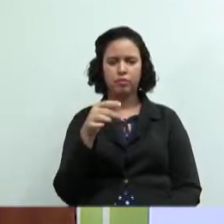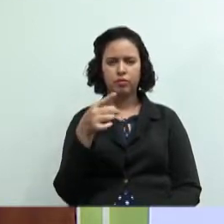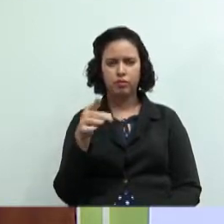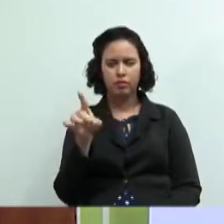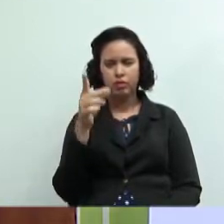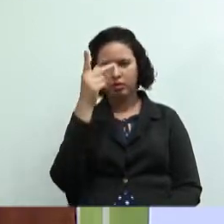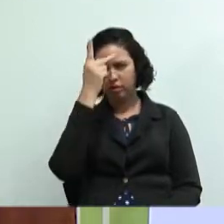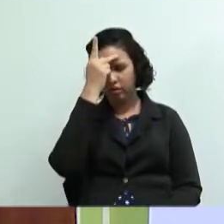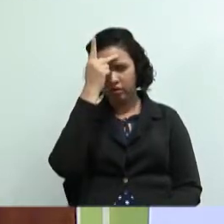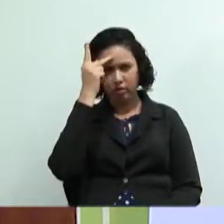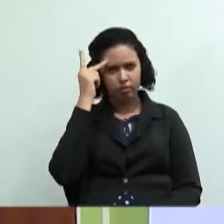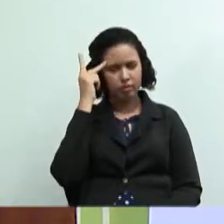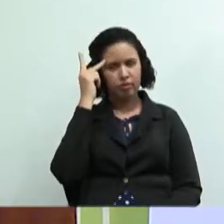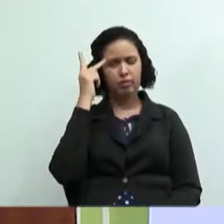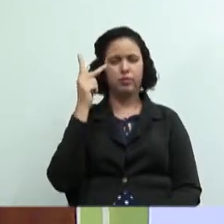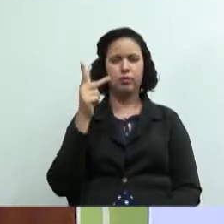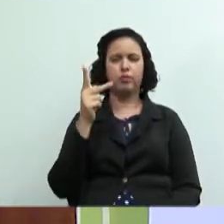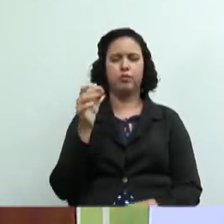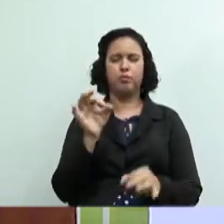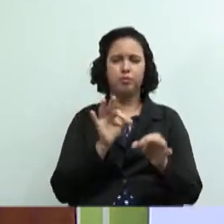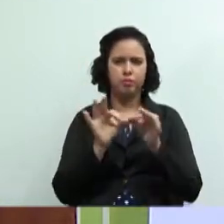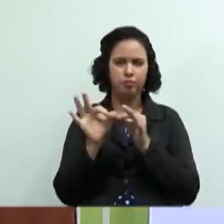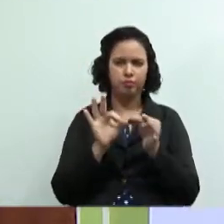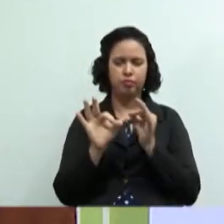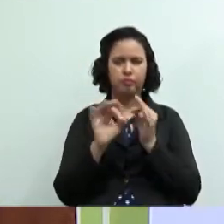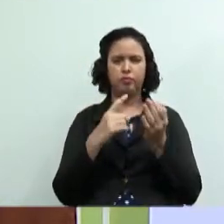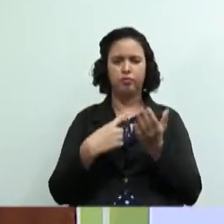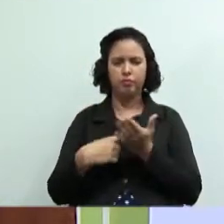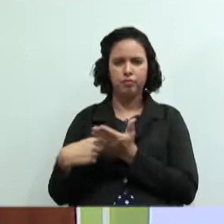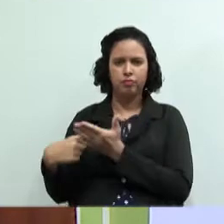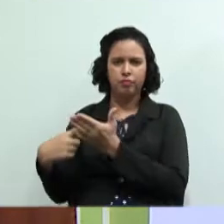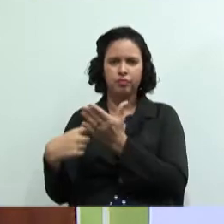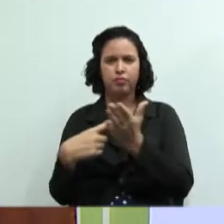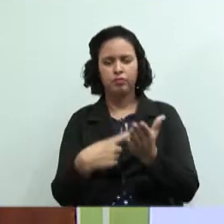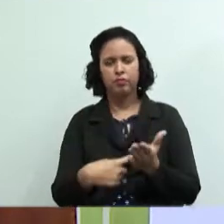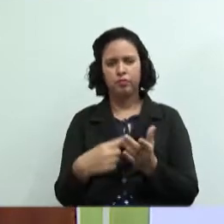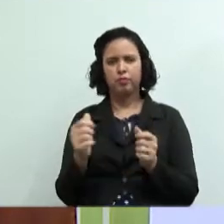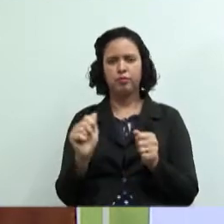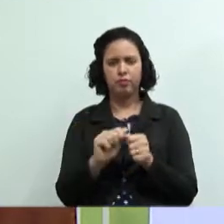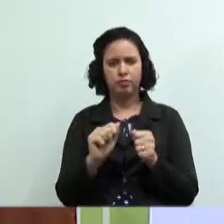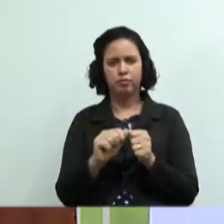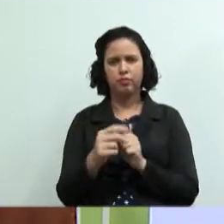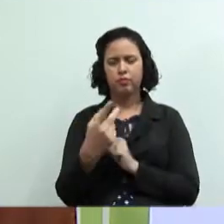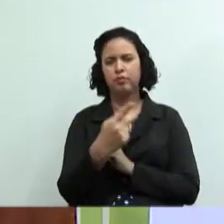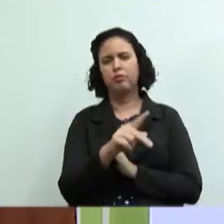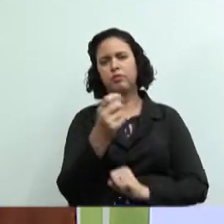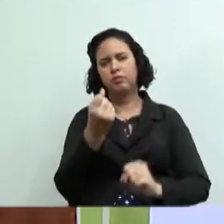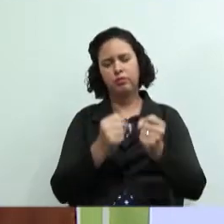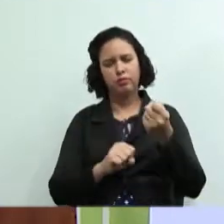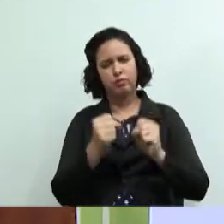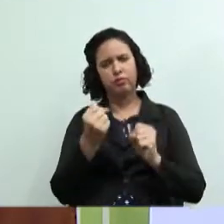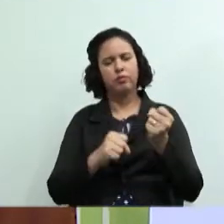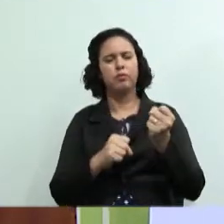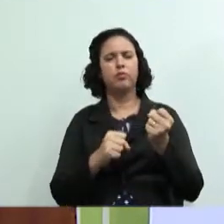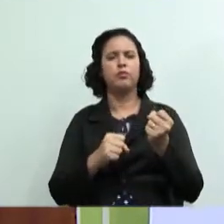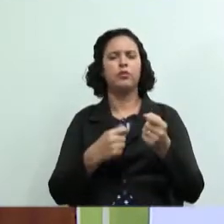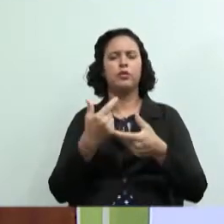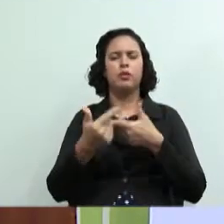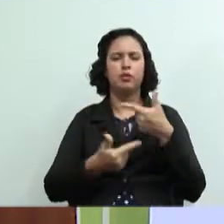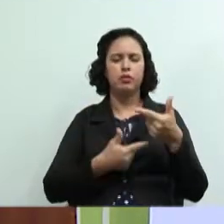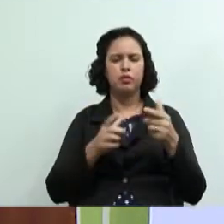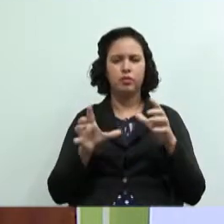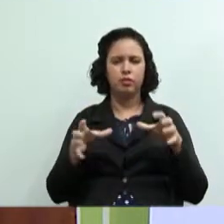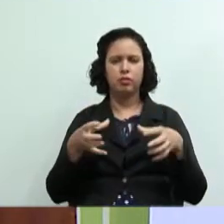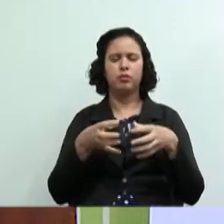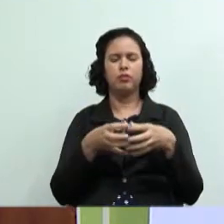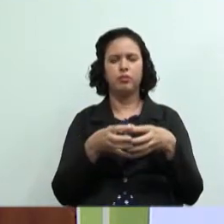foram mandados embora se organizam para construir a sua indústria e trabalhar coletivamente elas se organizam